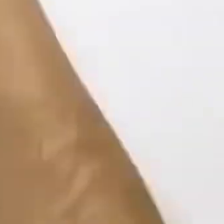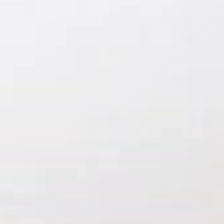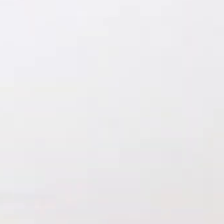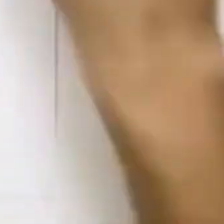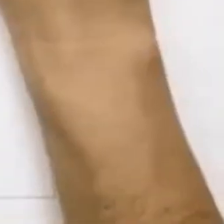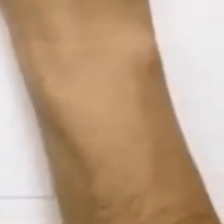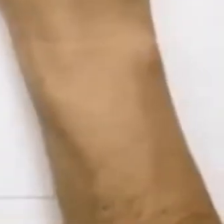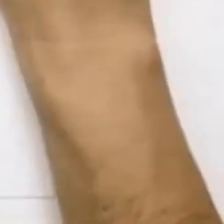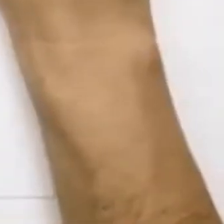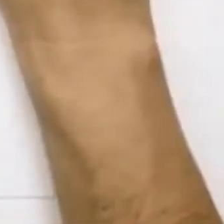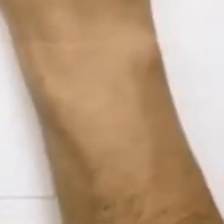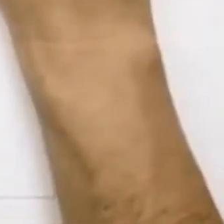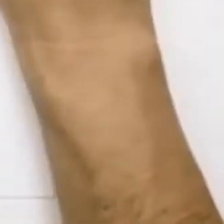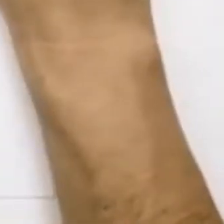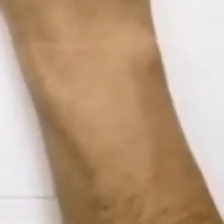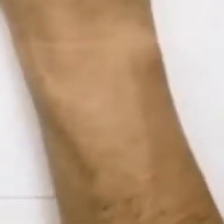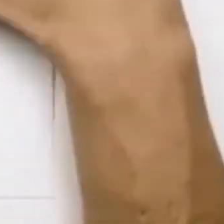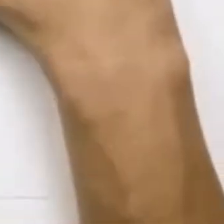presente no local de sua exposição.